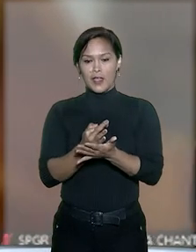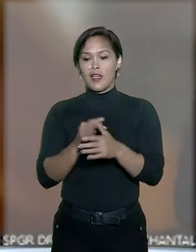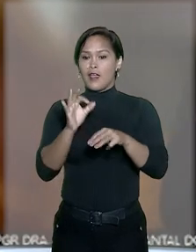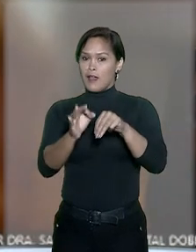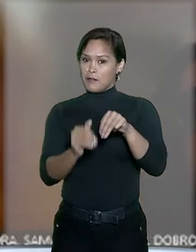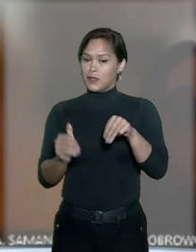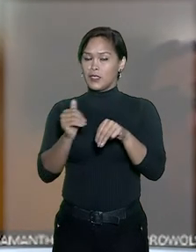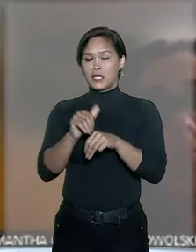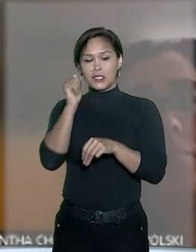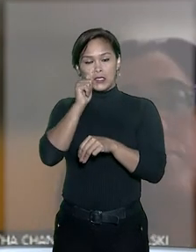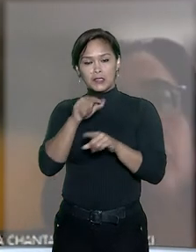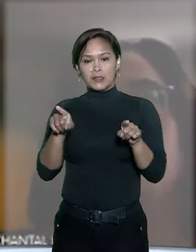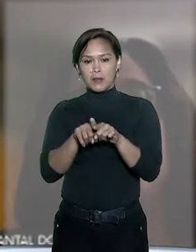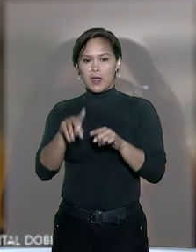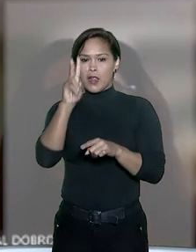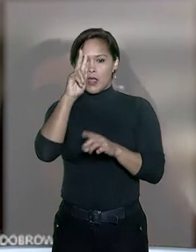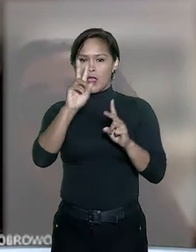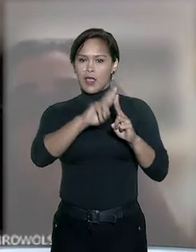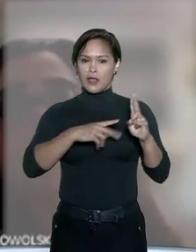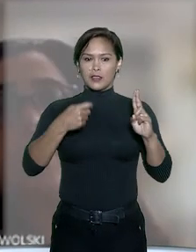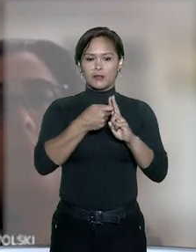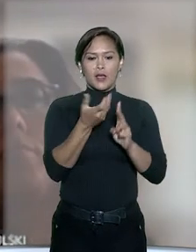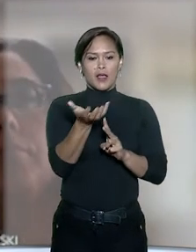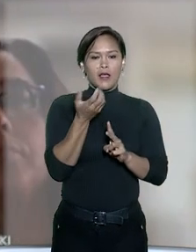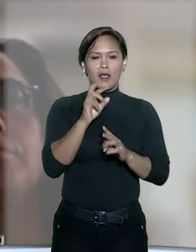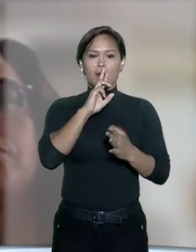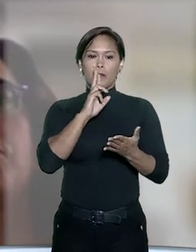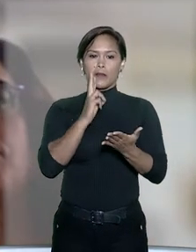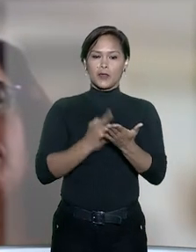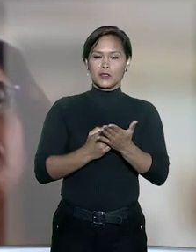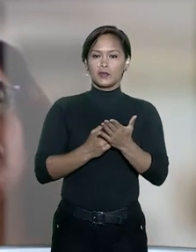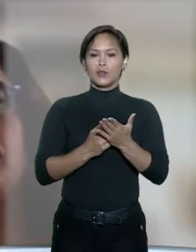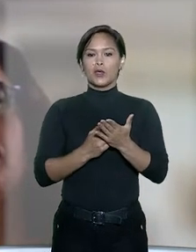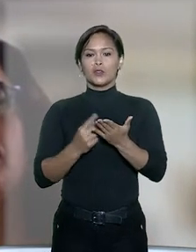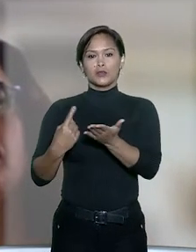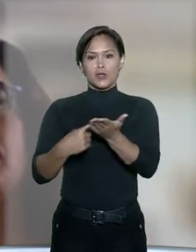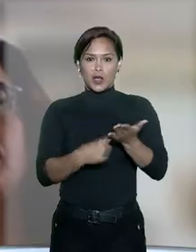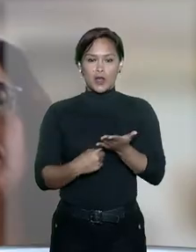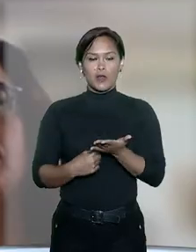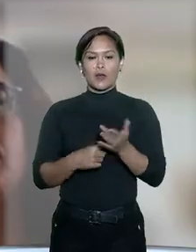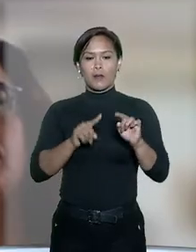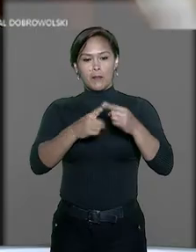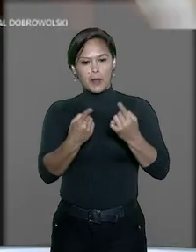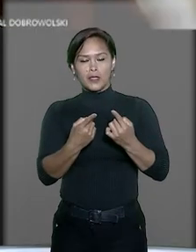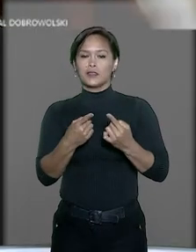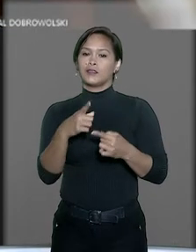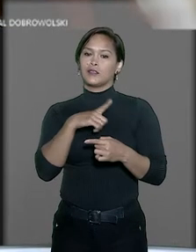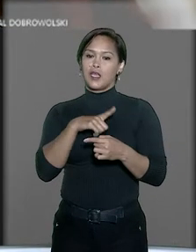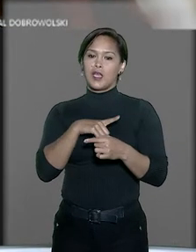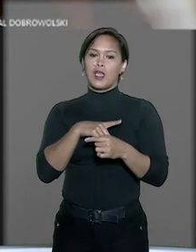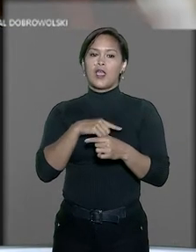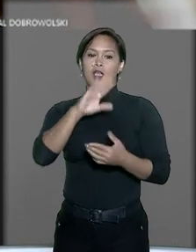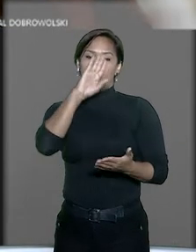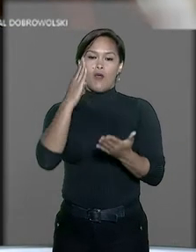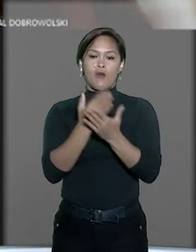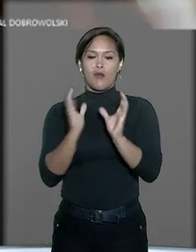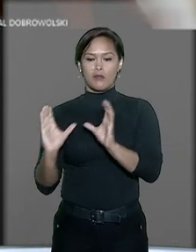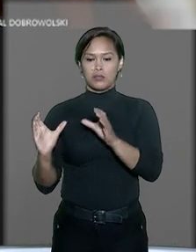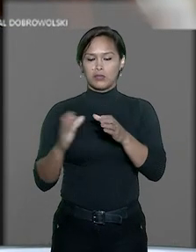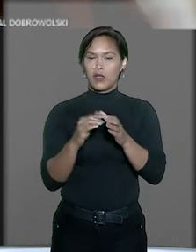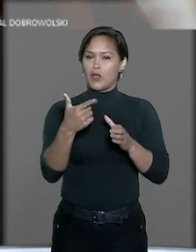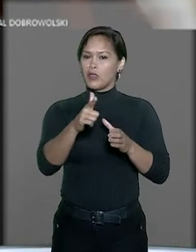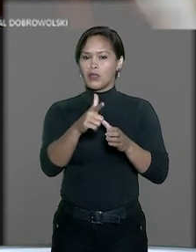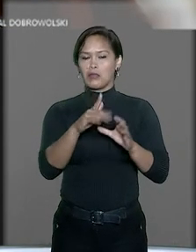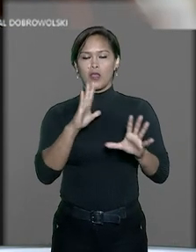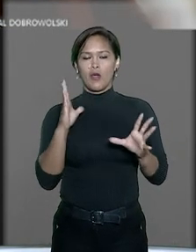também enfatizou que as partes chegaram a buscar uma solução consensual para o litígio e, apesar da autocomposição não ter